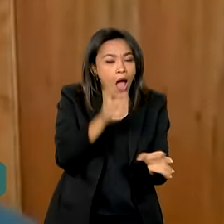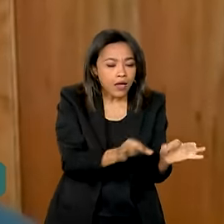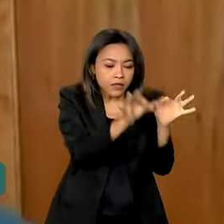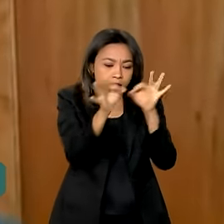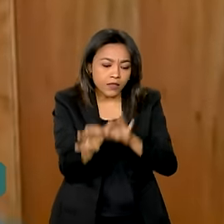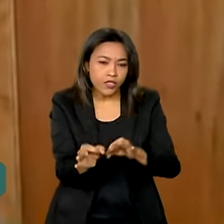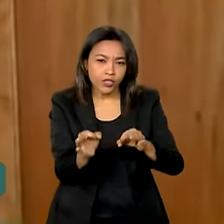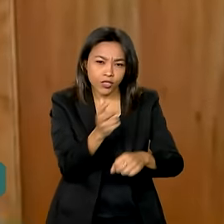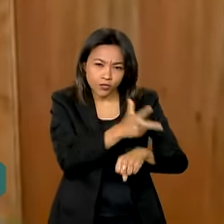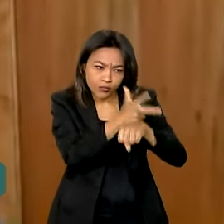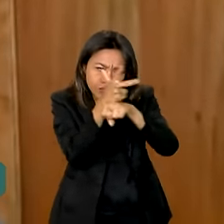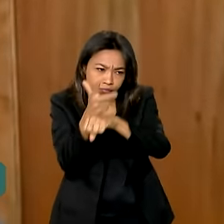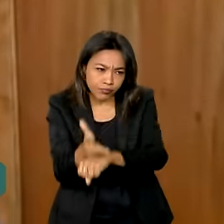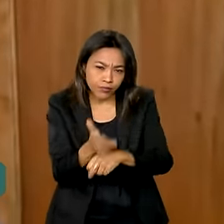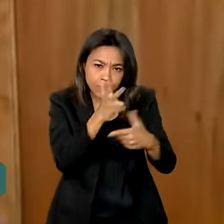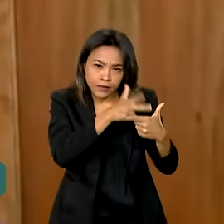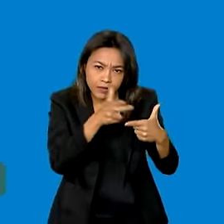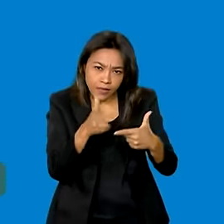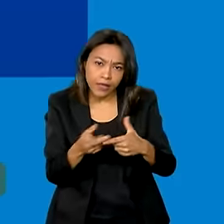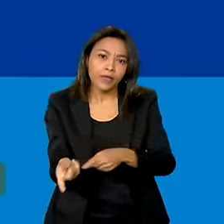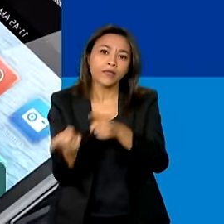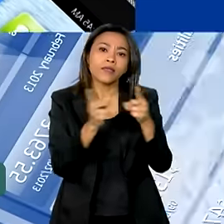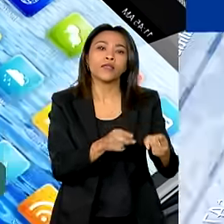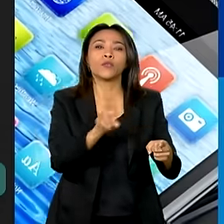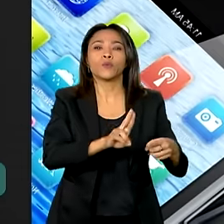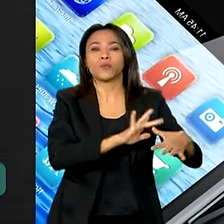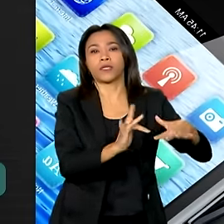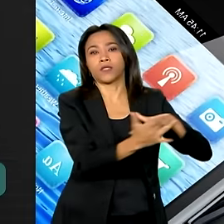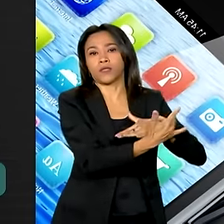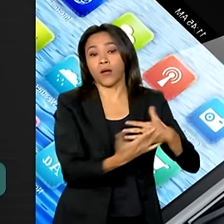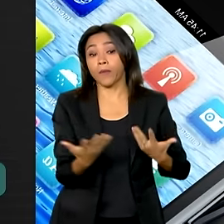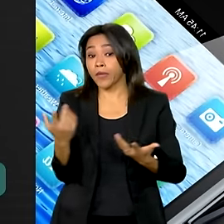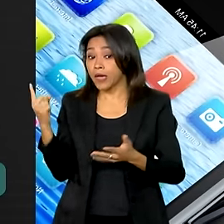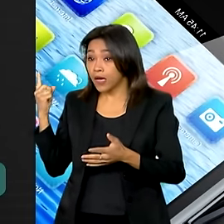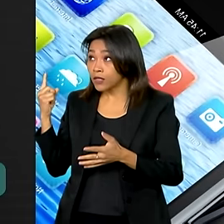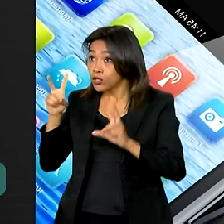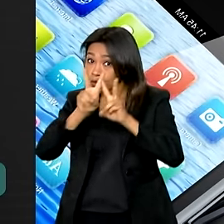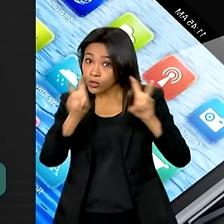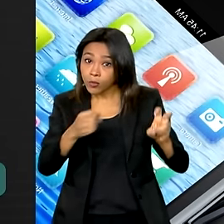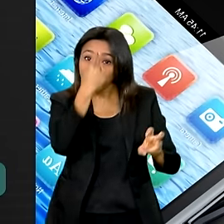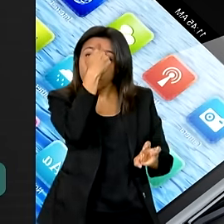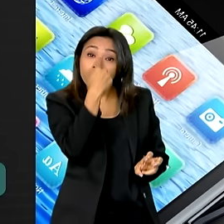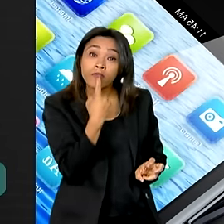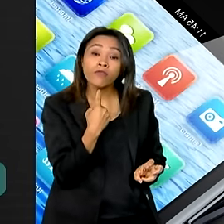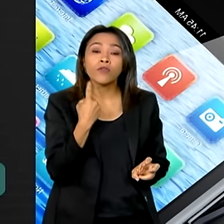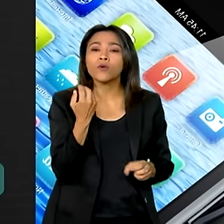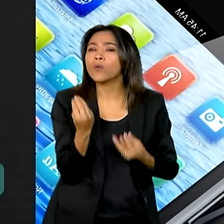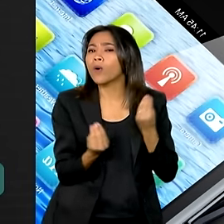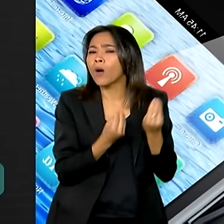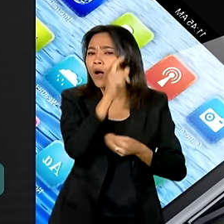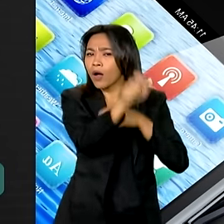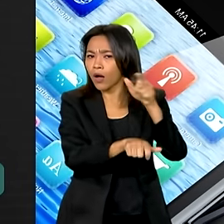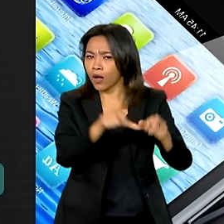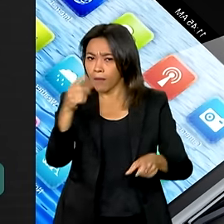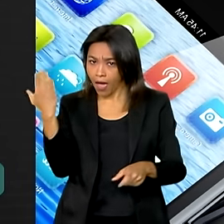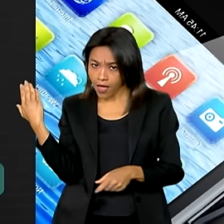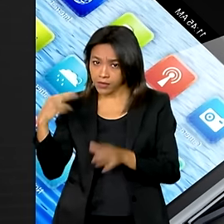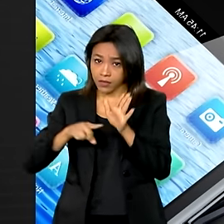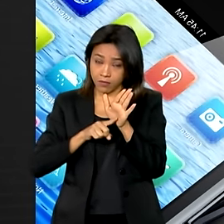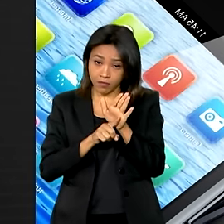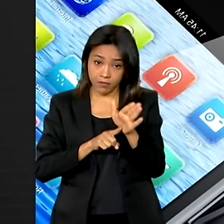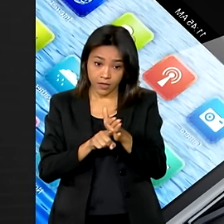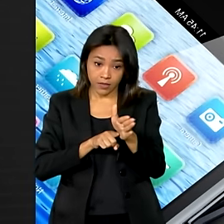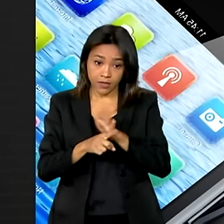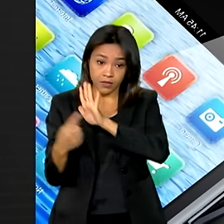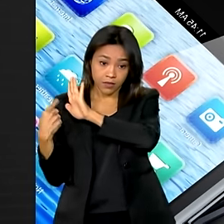programas, séries e filmes. E usar redes sociais. Sobre o perfil dos usuários, a pesquisa do IBGE mostra que a